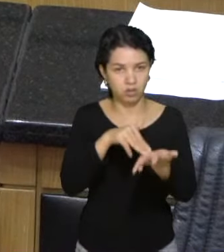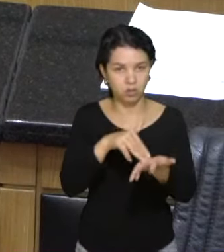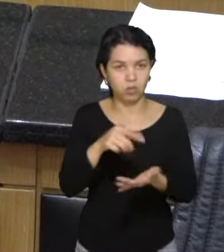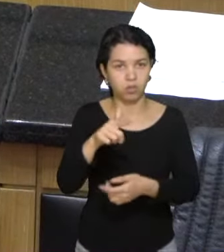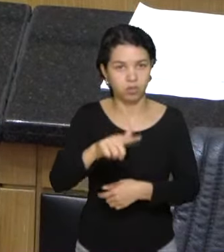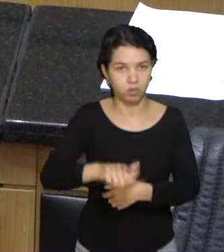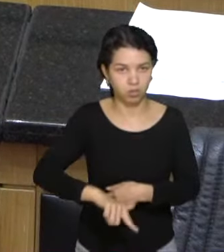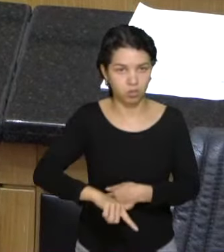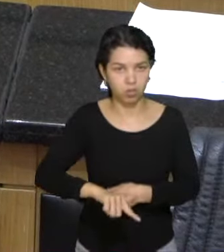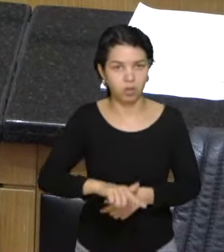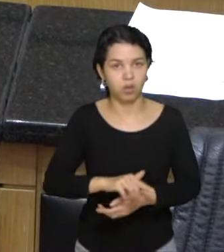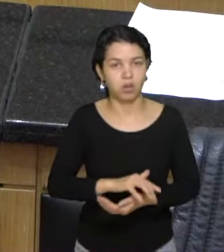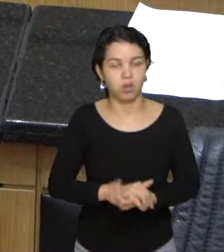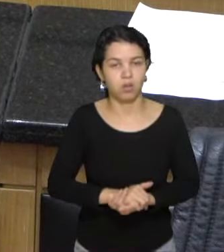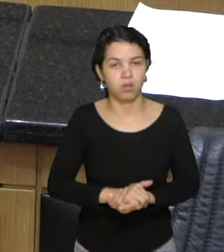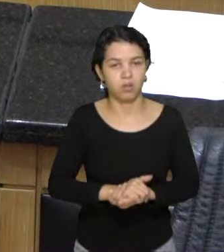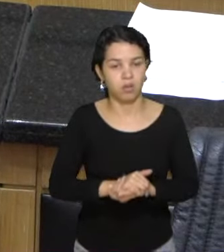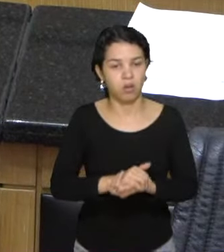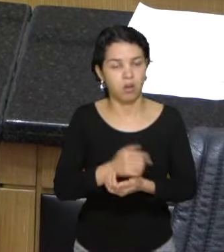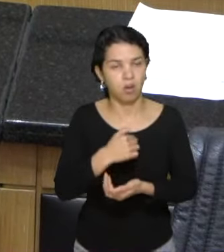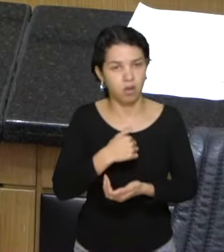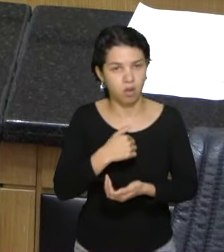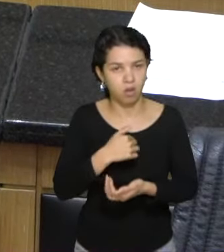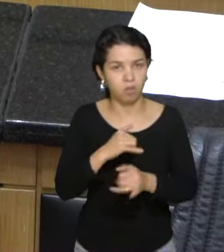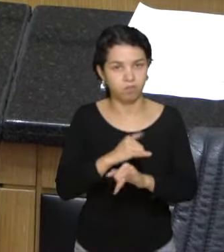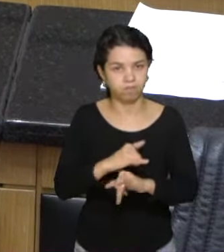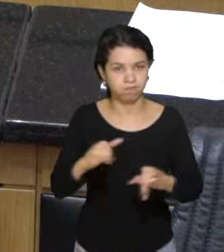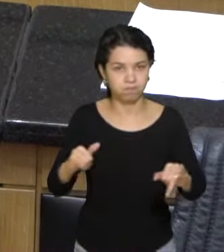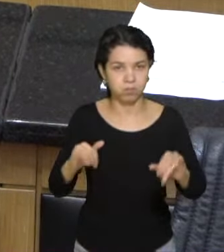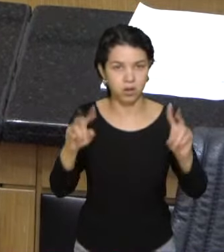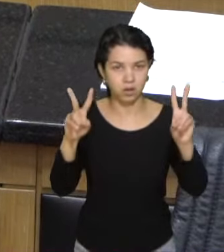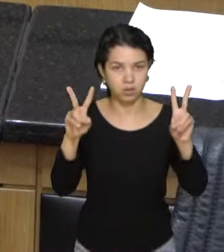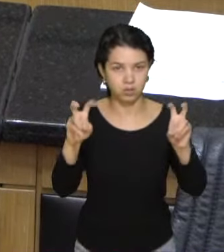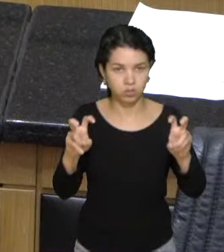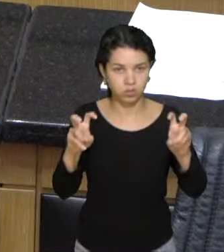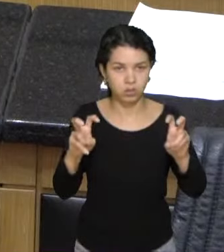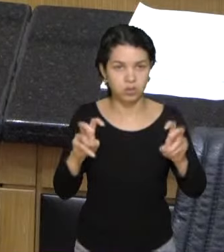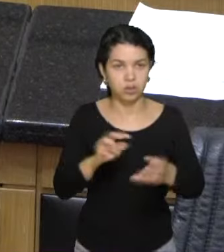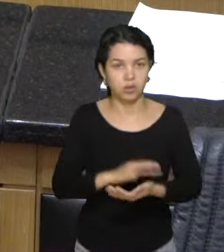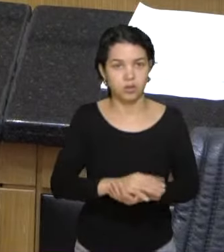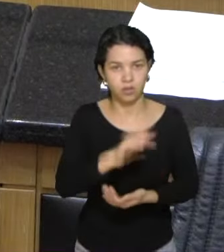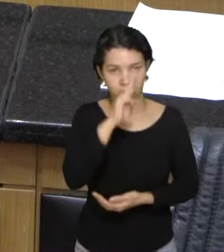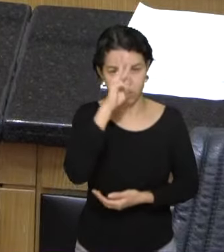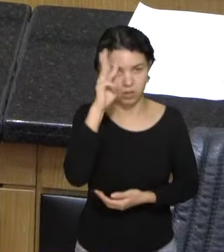eu trago à tona esse assunto, ao deputado Weber me acompanhando aqui, deputado,